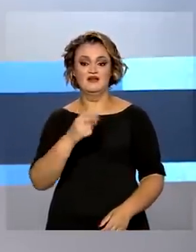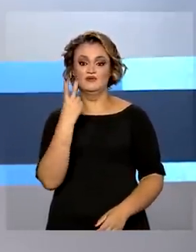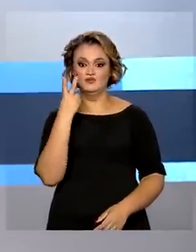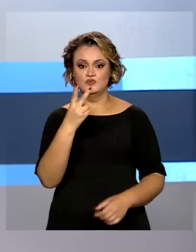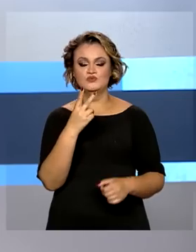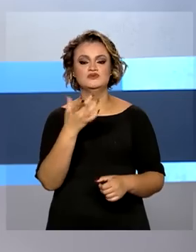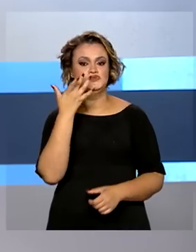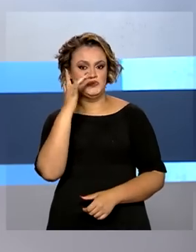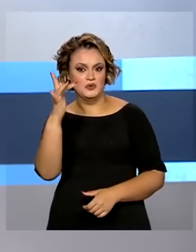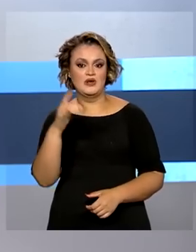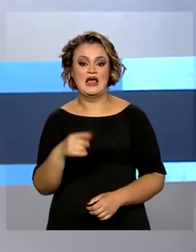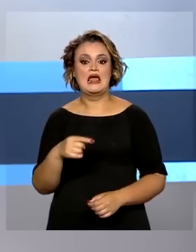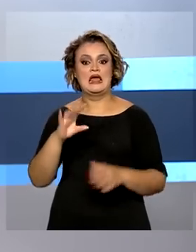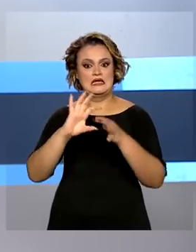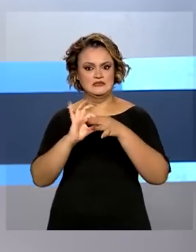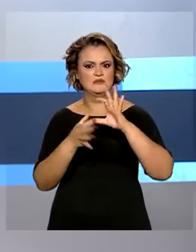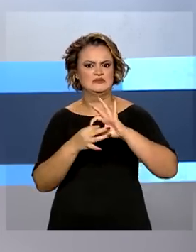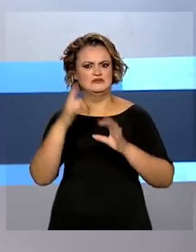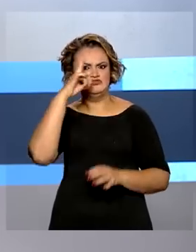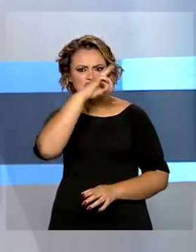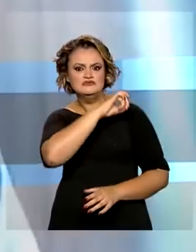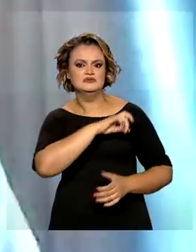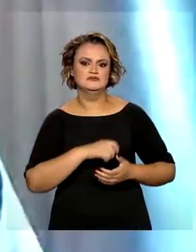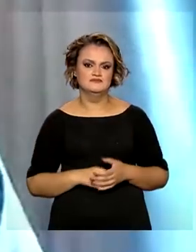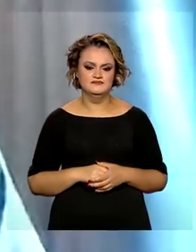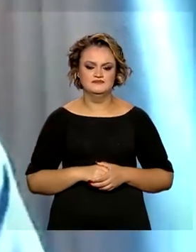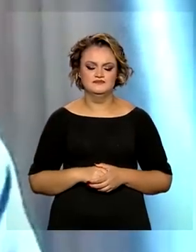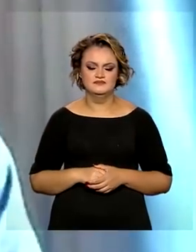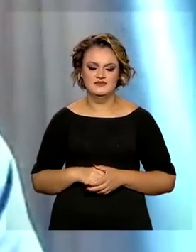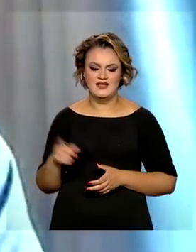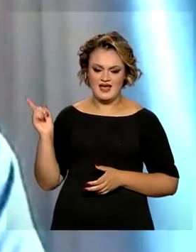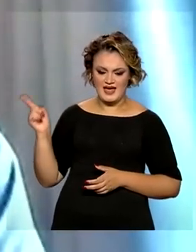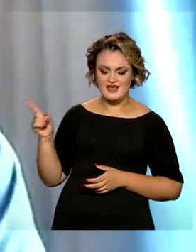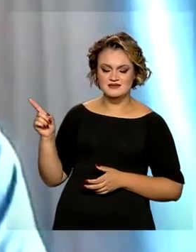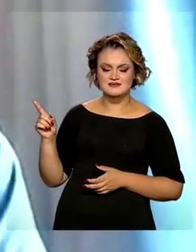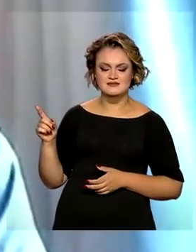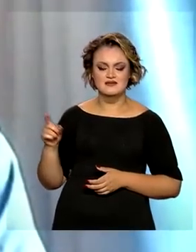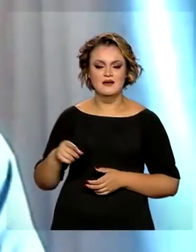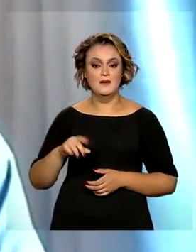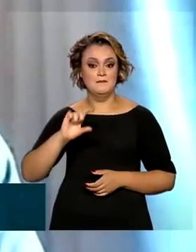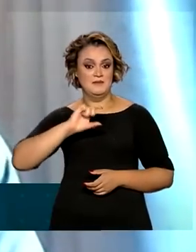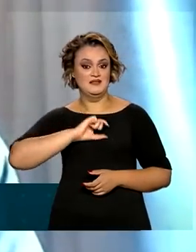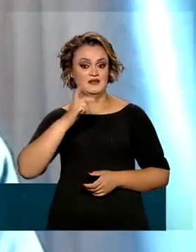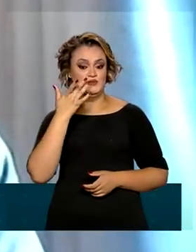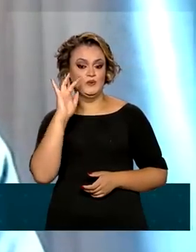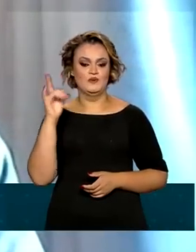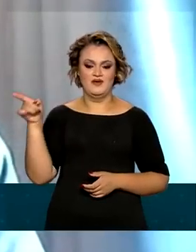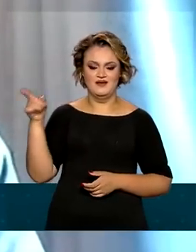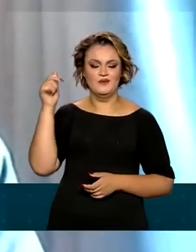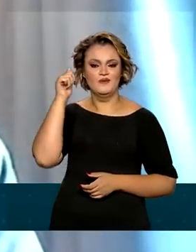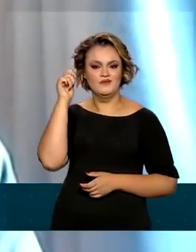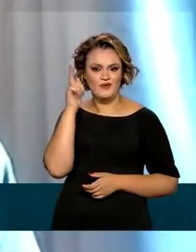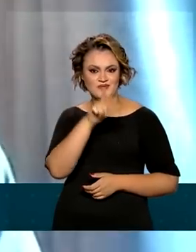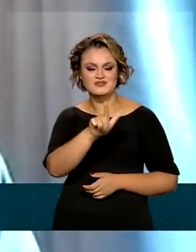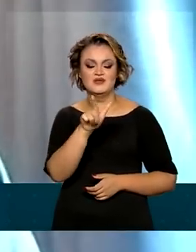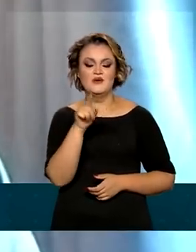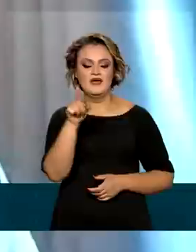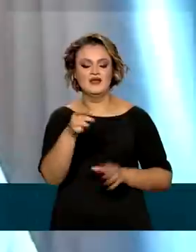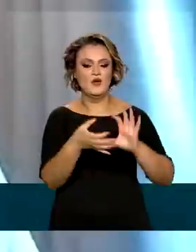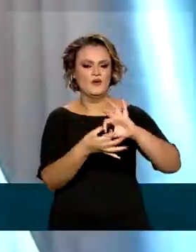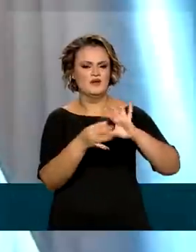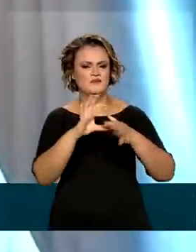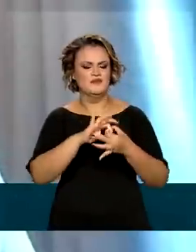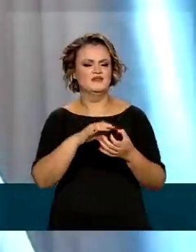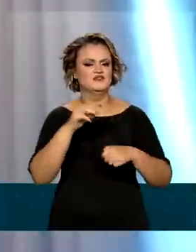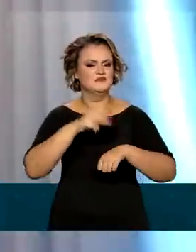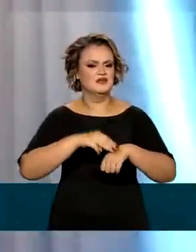considerada uma das mais difíceis do mundo. Uma das medalhas de ouro veio com o Marcelo, que participa de Olimpíadas